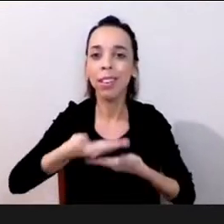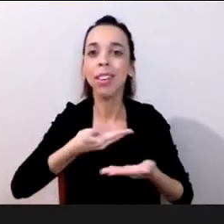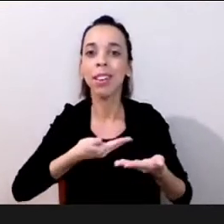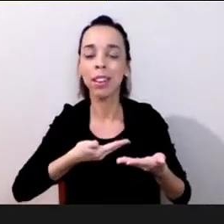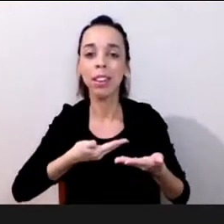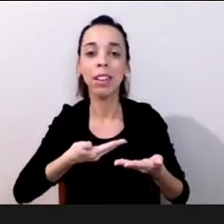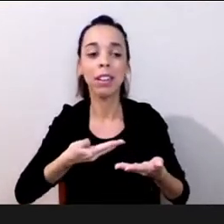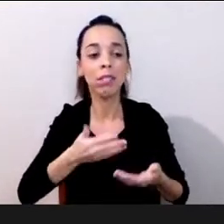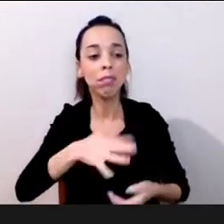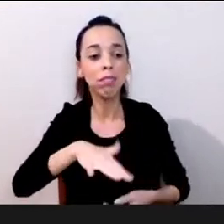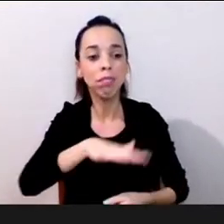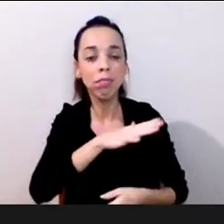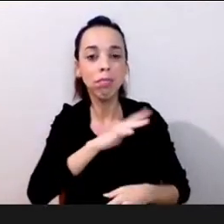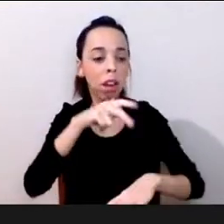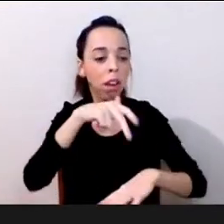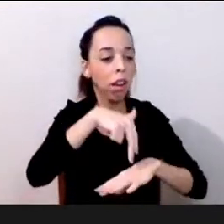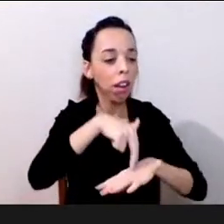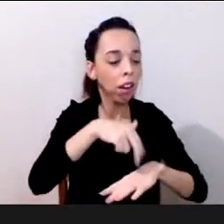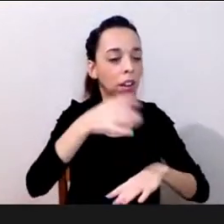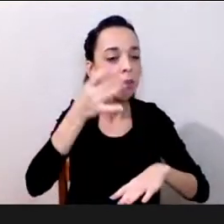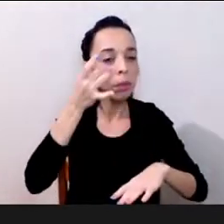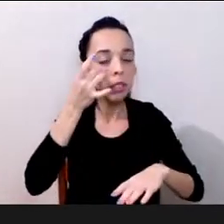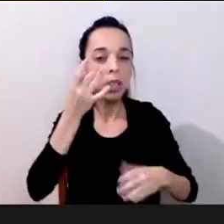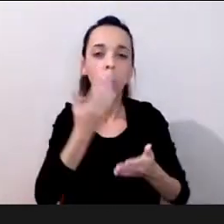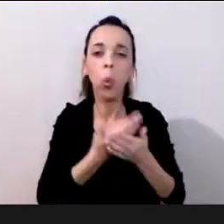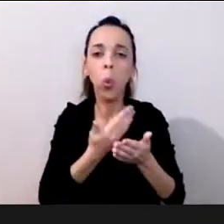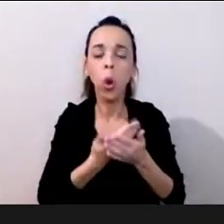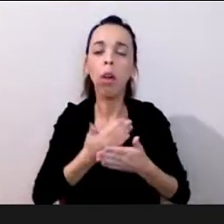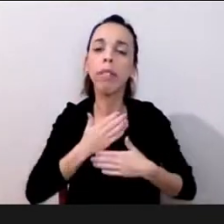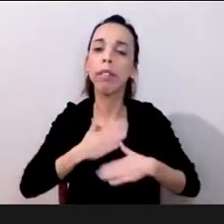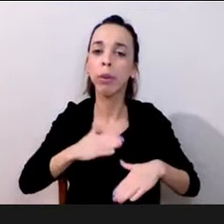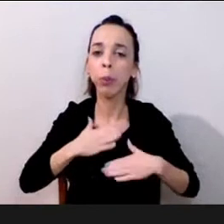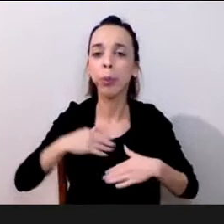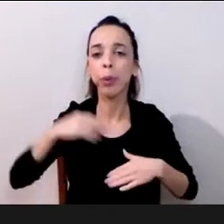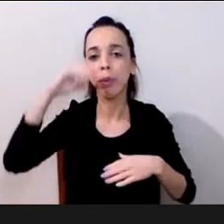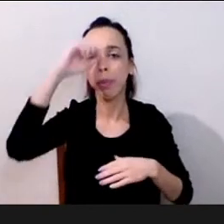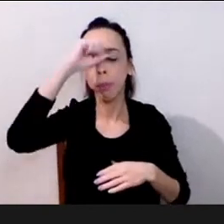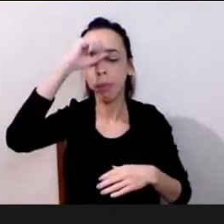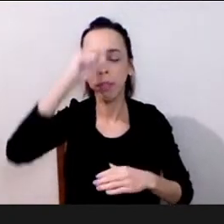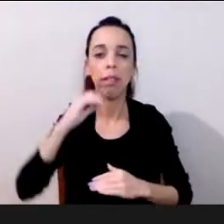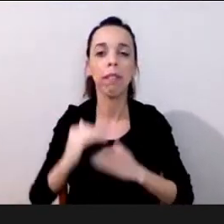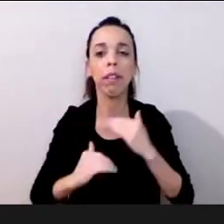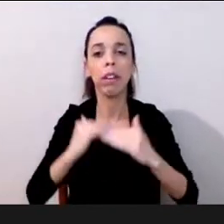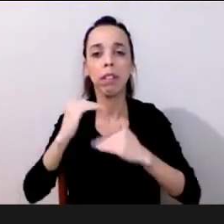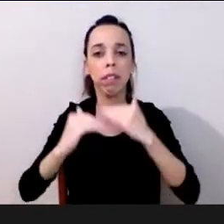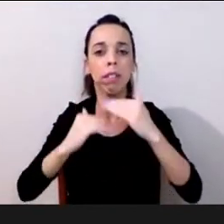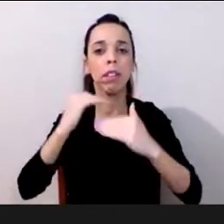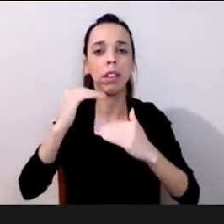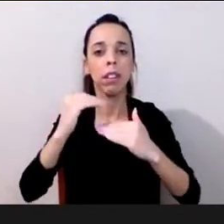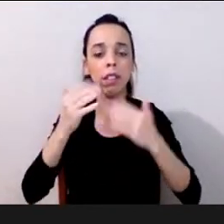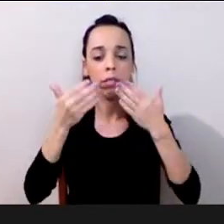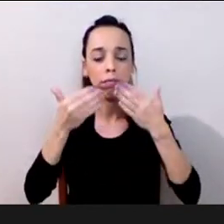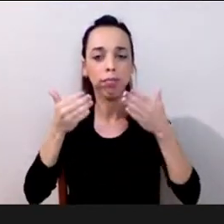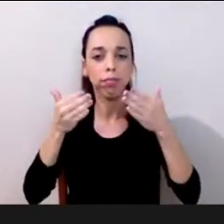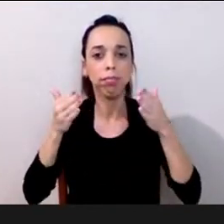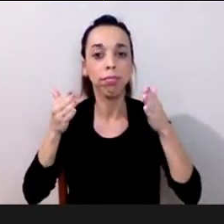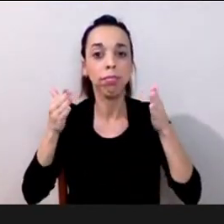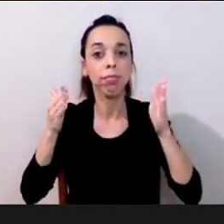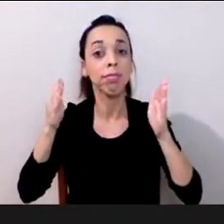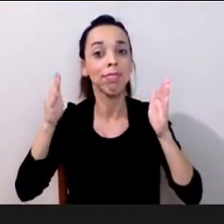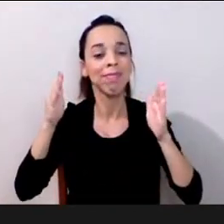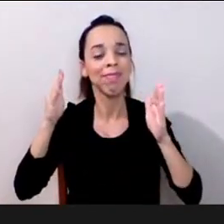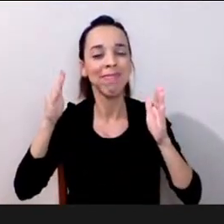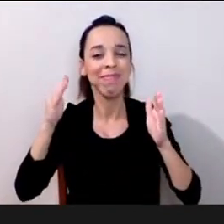fique tranquilo né pro trabalho acontecer e vá criando essa clareza de que o